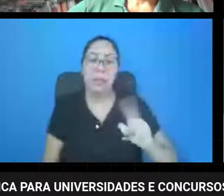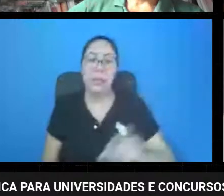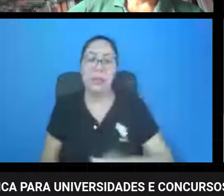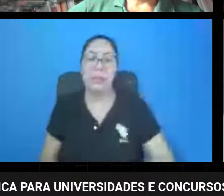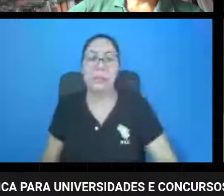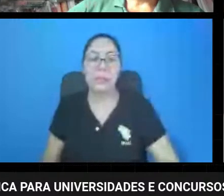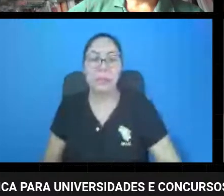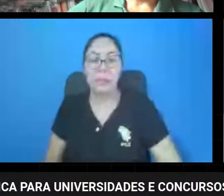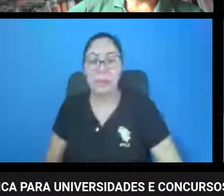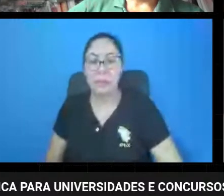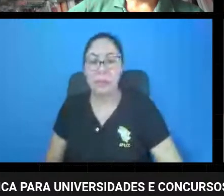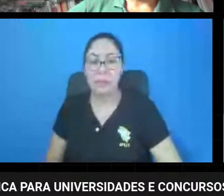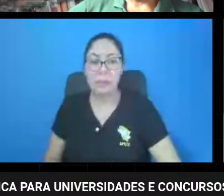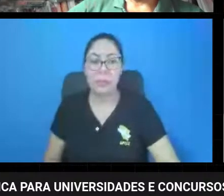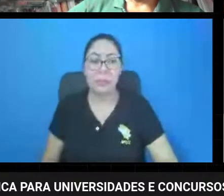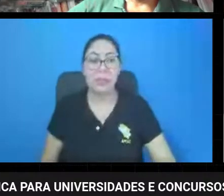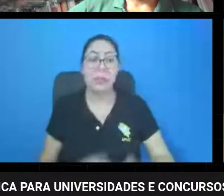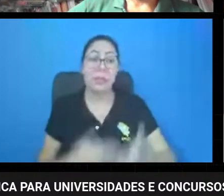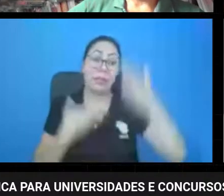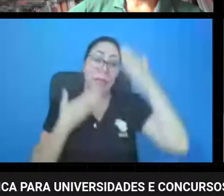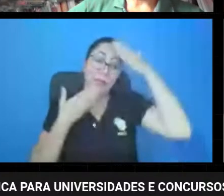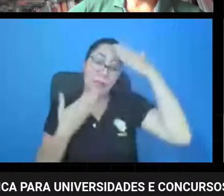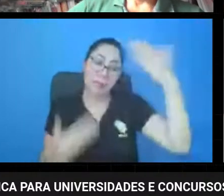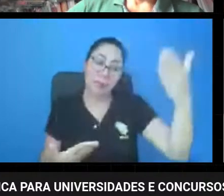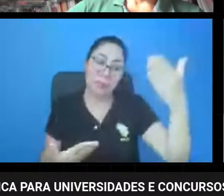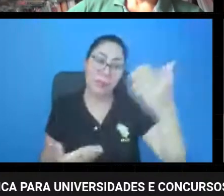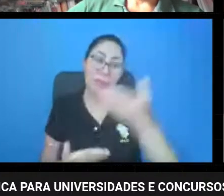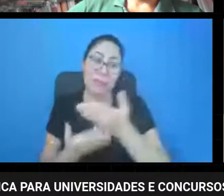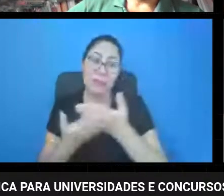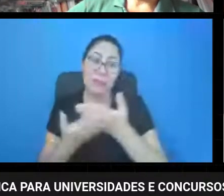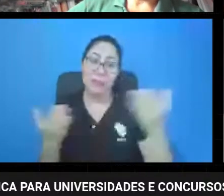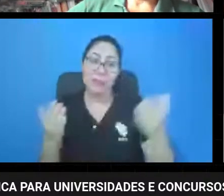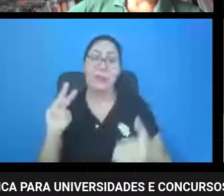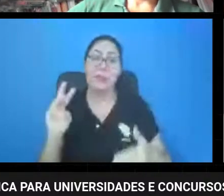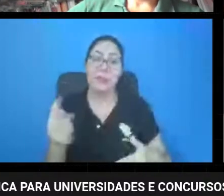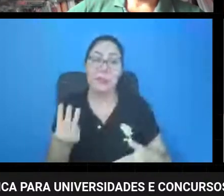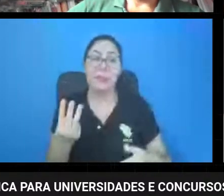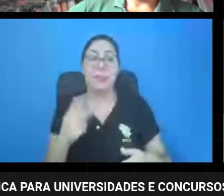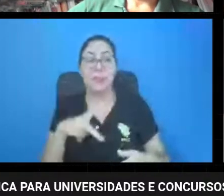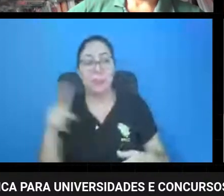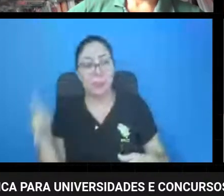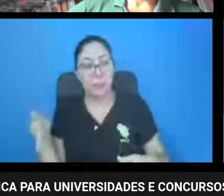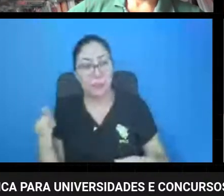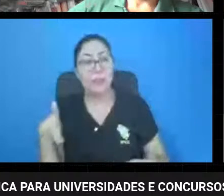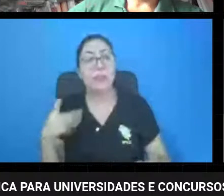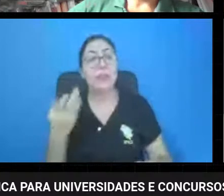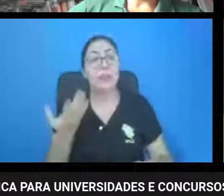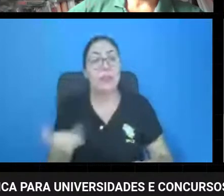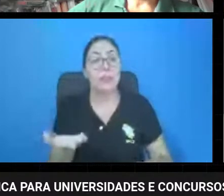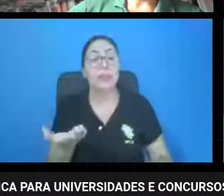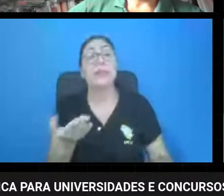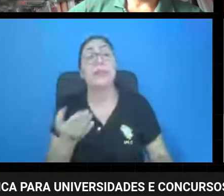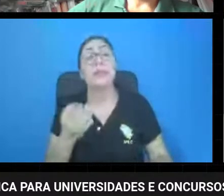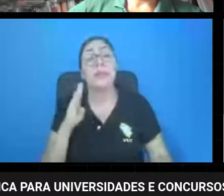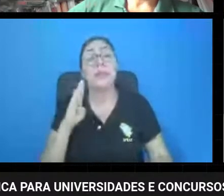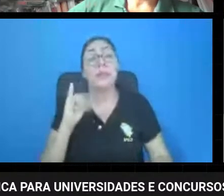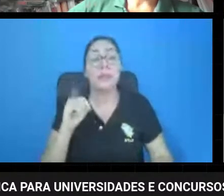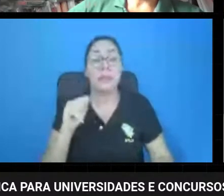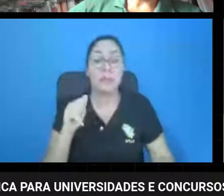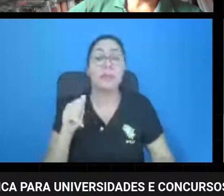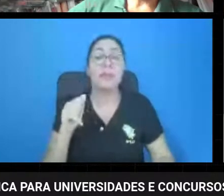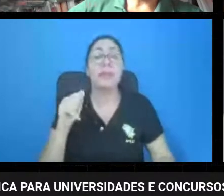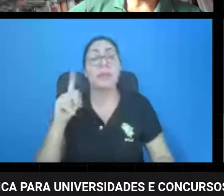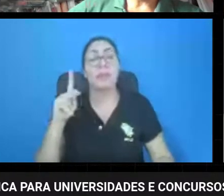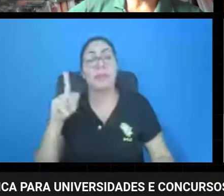Nós só temos a agradecer a vocês, o professor Kepp, a professora Beatriz, o professor Reinaldo pelas palavras,